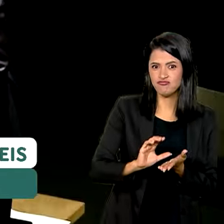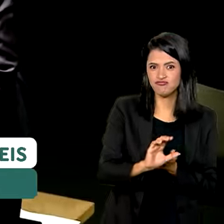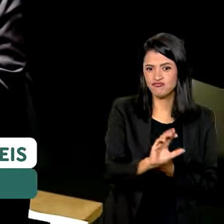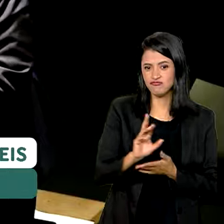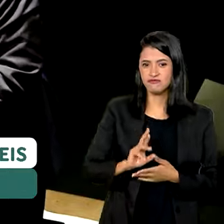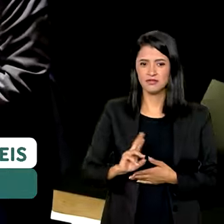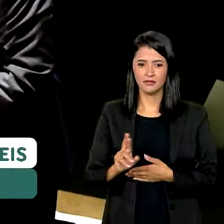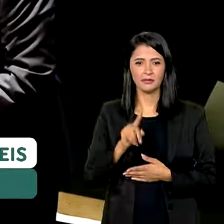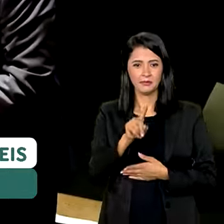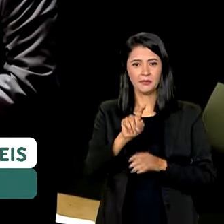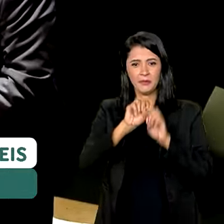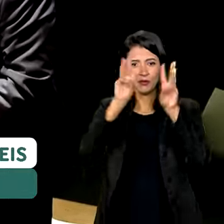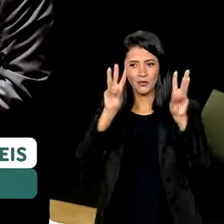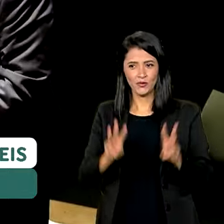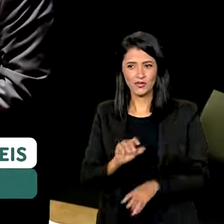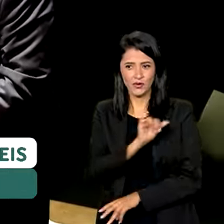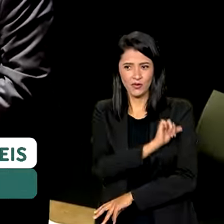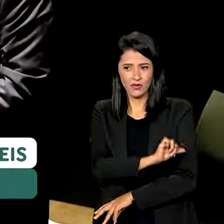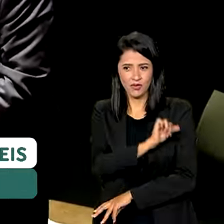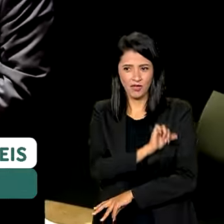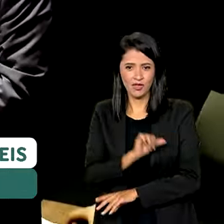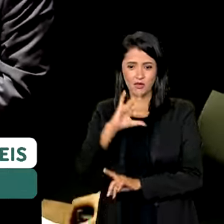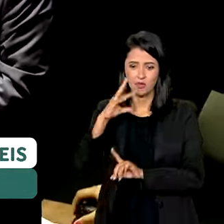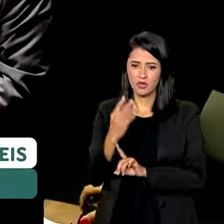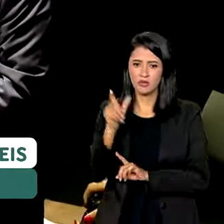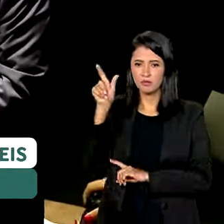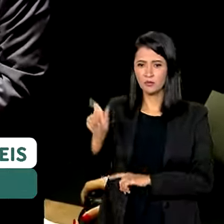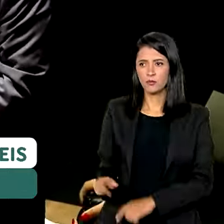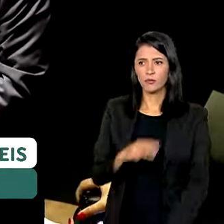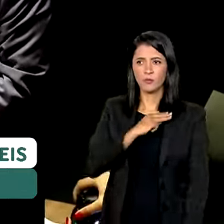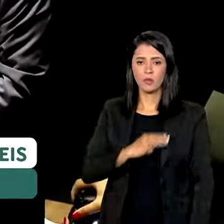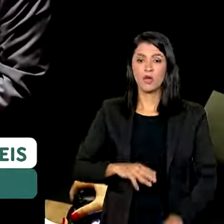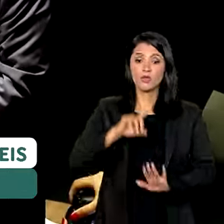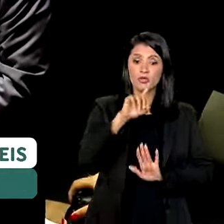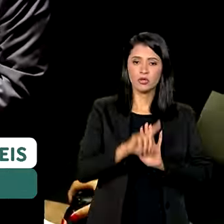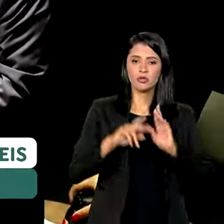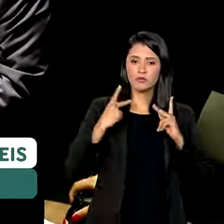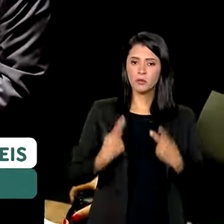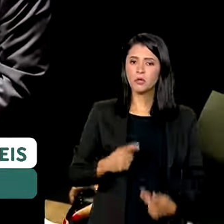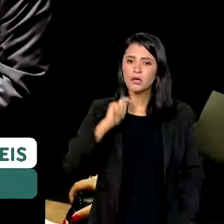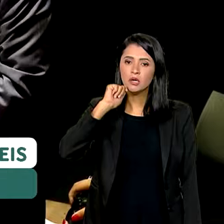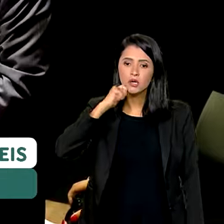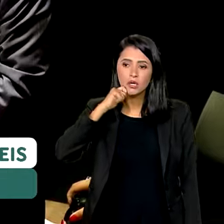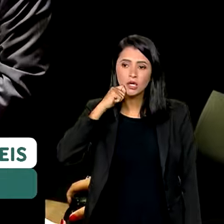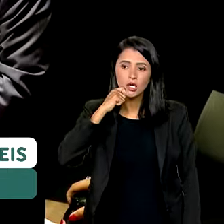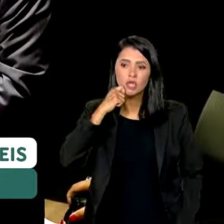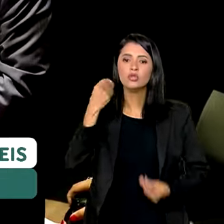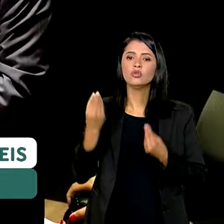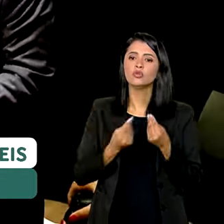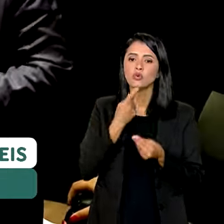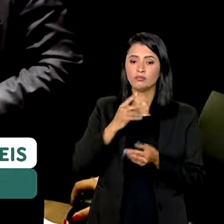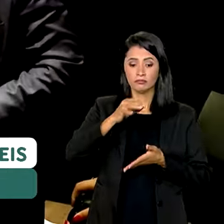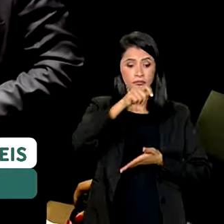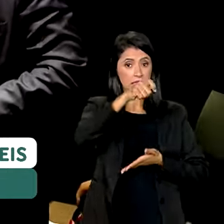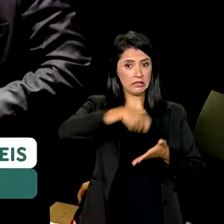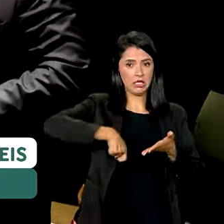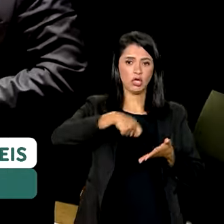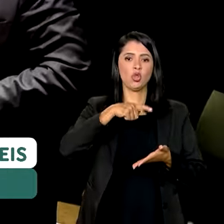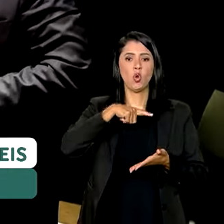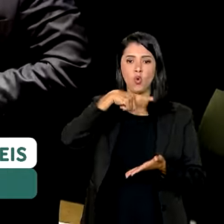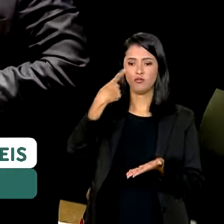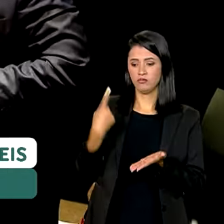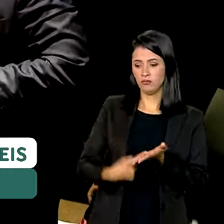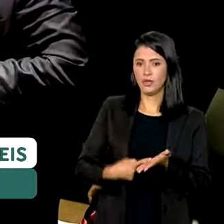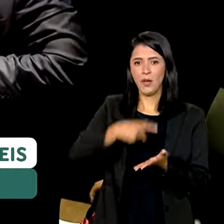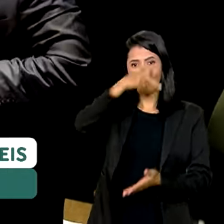No Museu de Arte do Rio, o ministro dos Direitos Humanos e da Cidadania, Silvio Almeida, assinou o termo de compromisso com